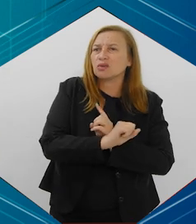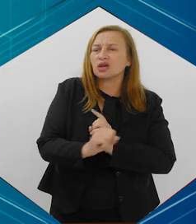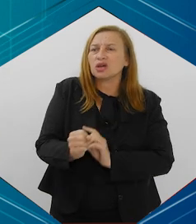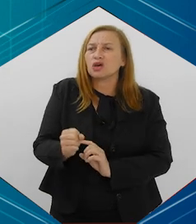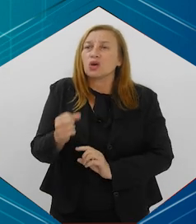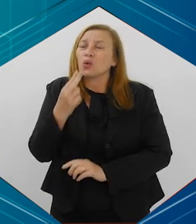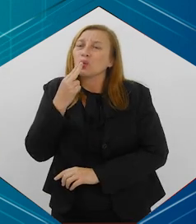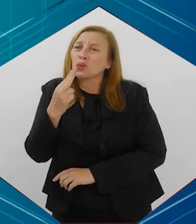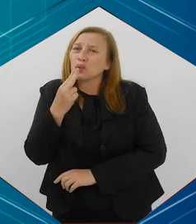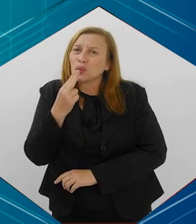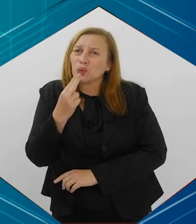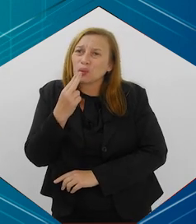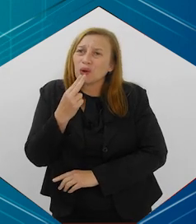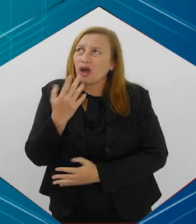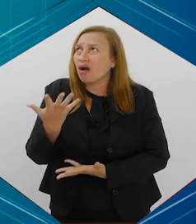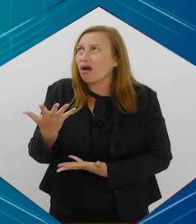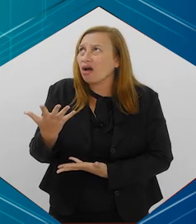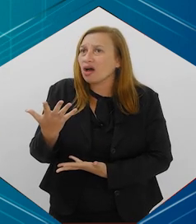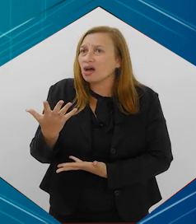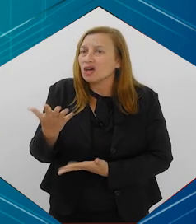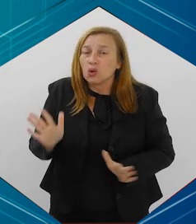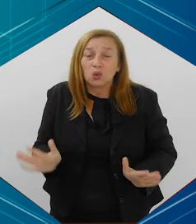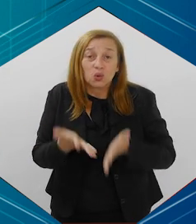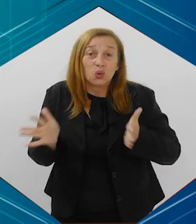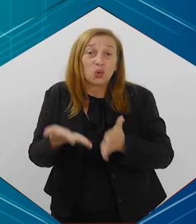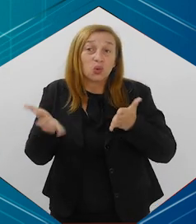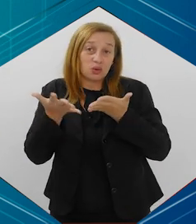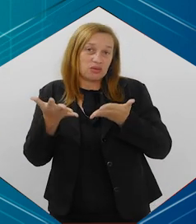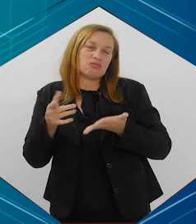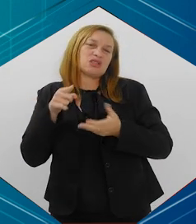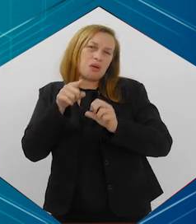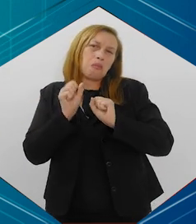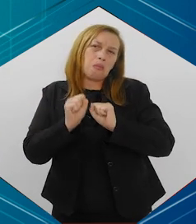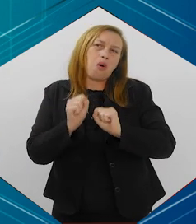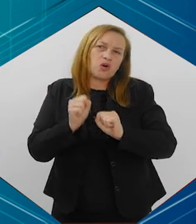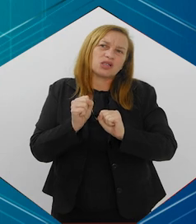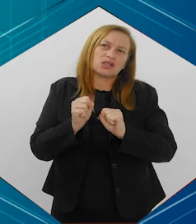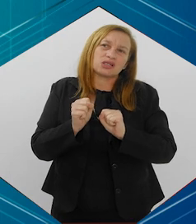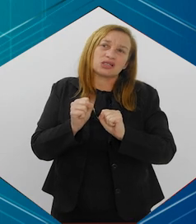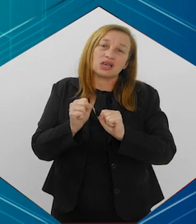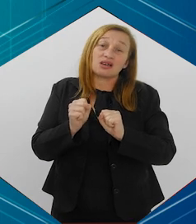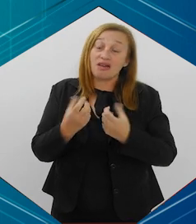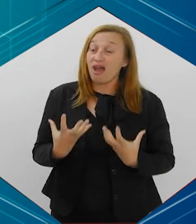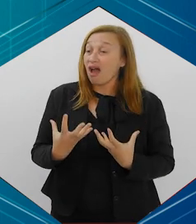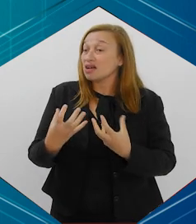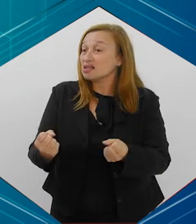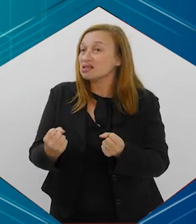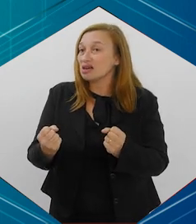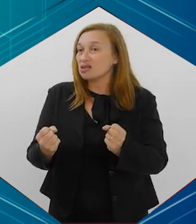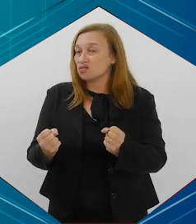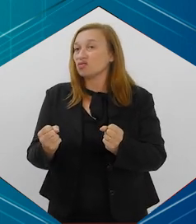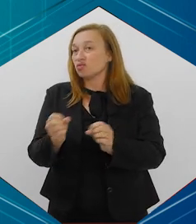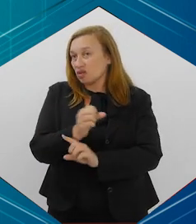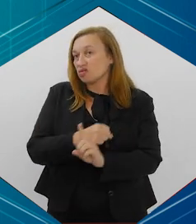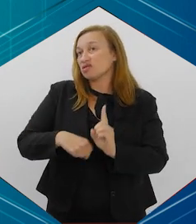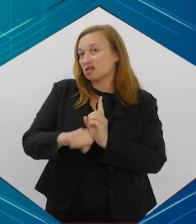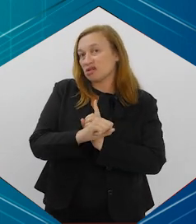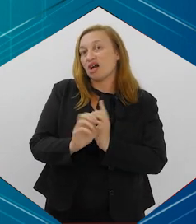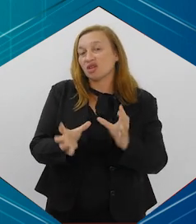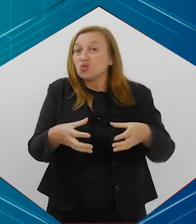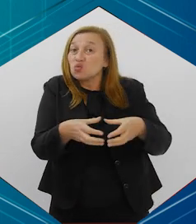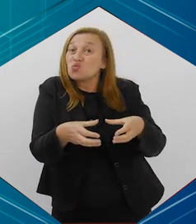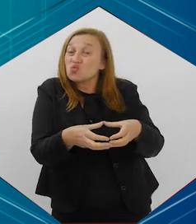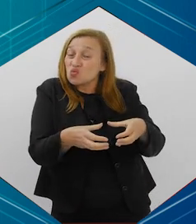cigarro ainda é estimulado para que você possa ser bem aceito durante o tempo